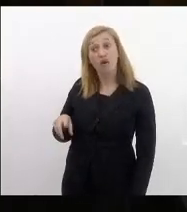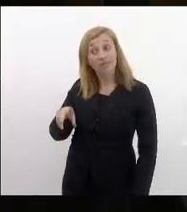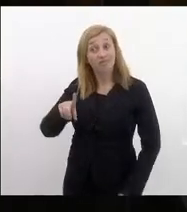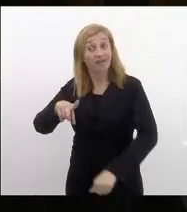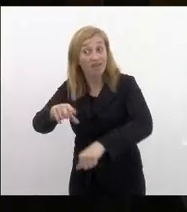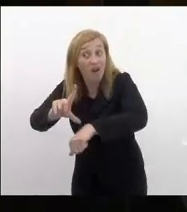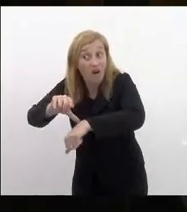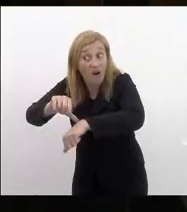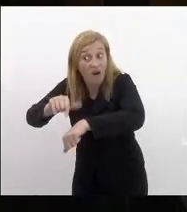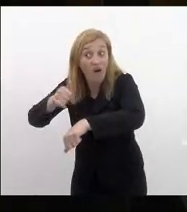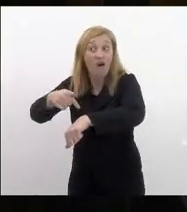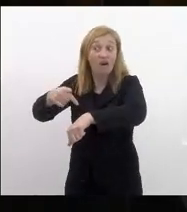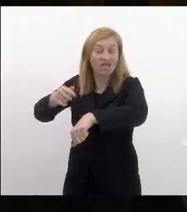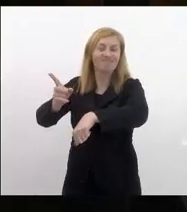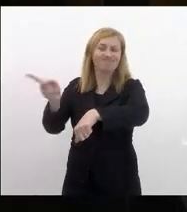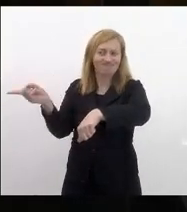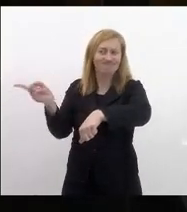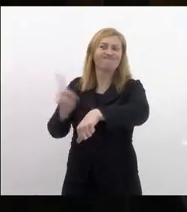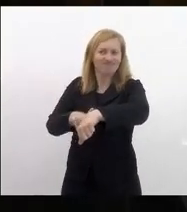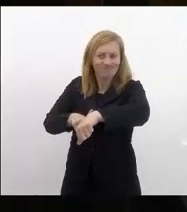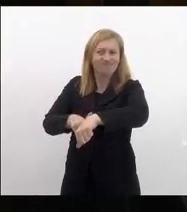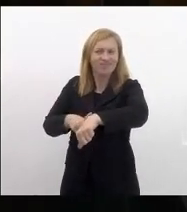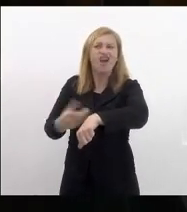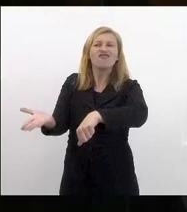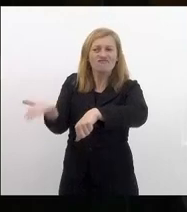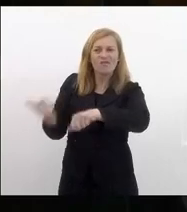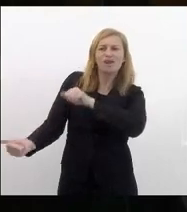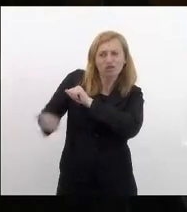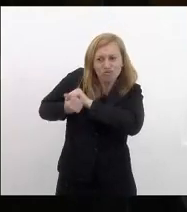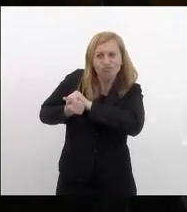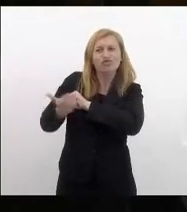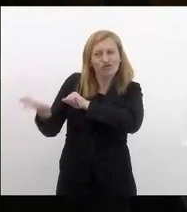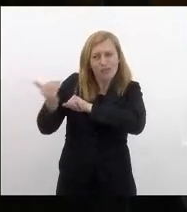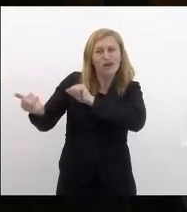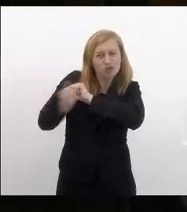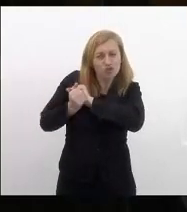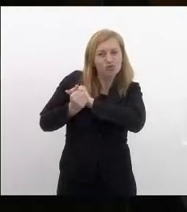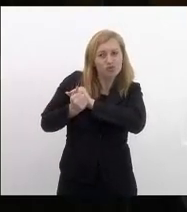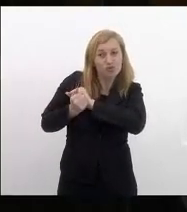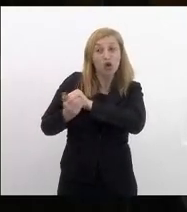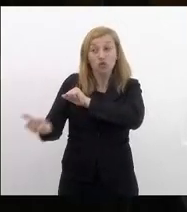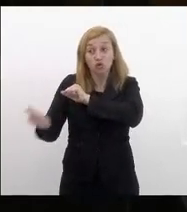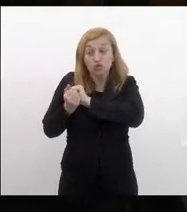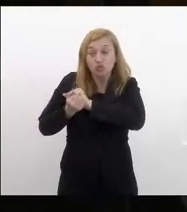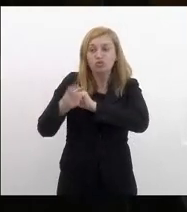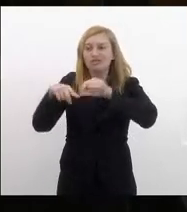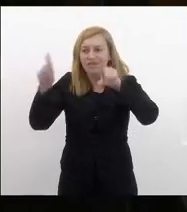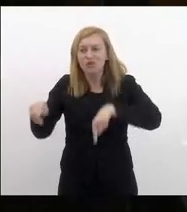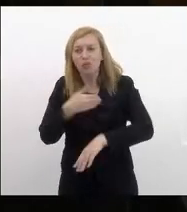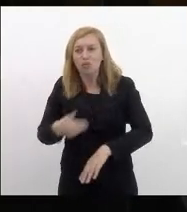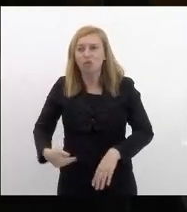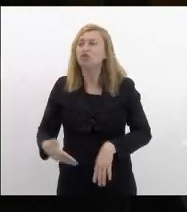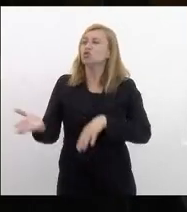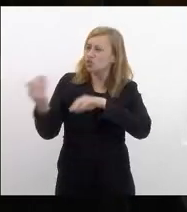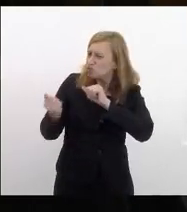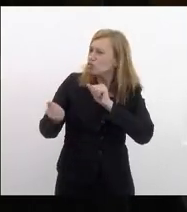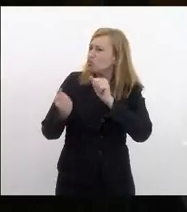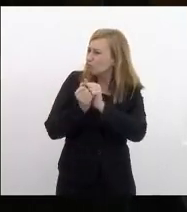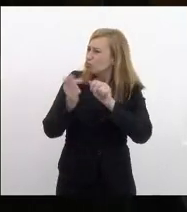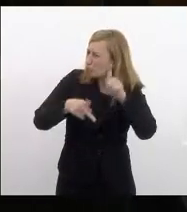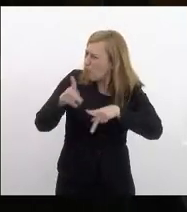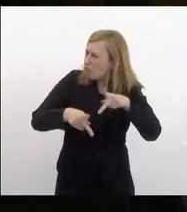na hora dá tempo venha para o nosso lado junto com o servidor junto com o povo